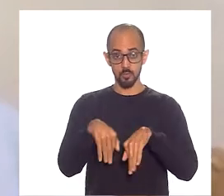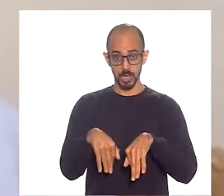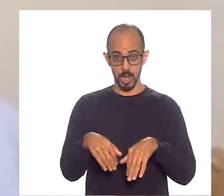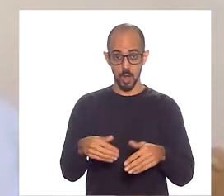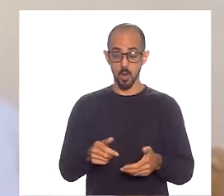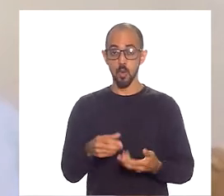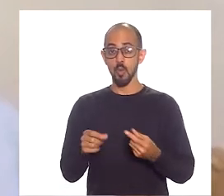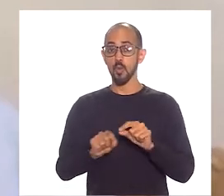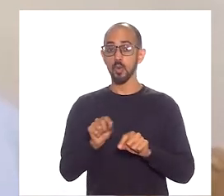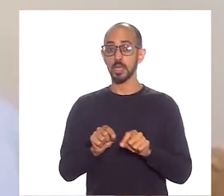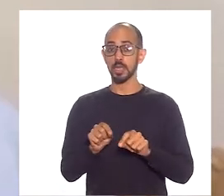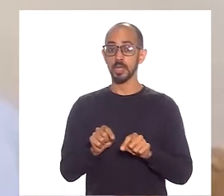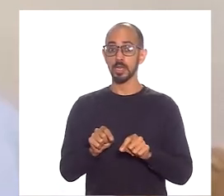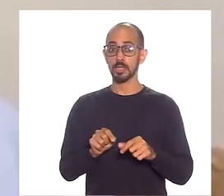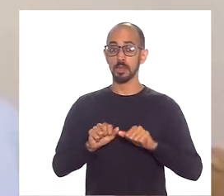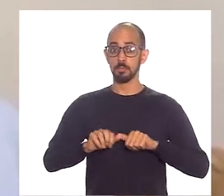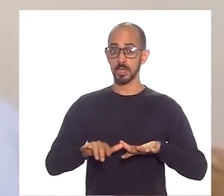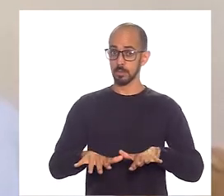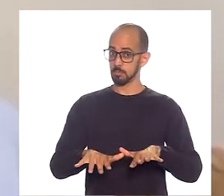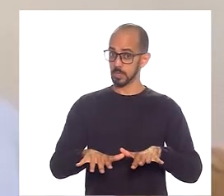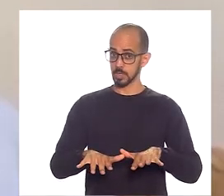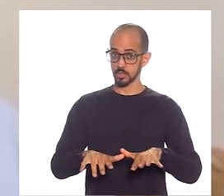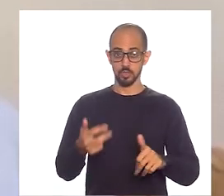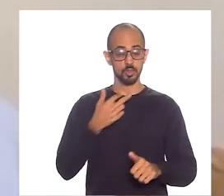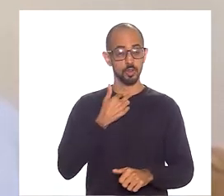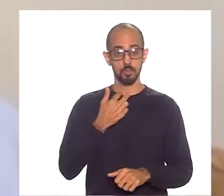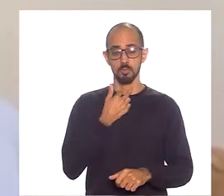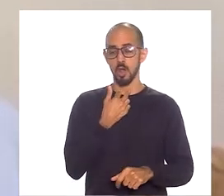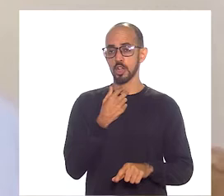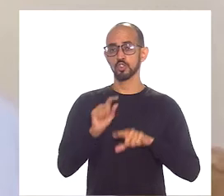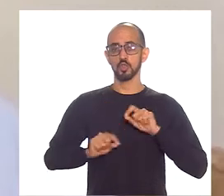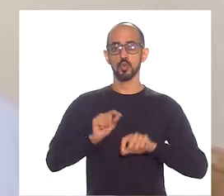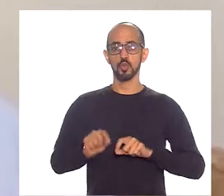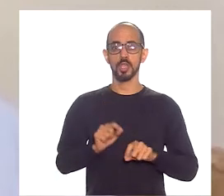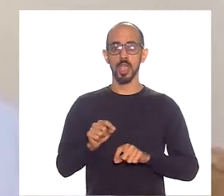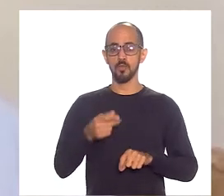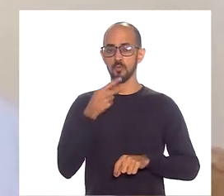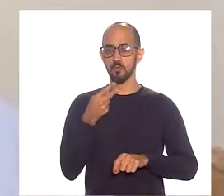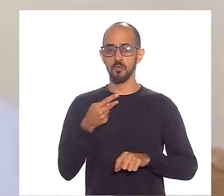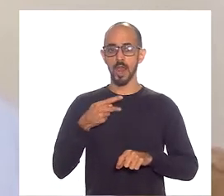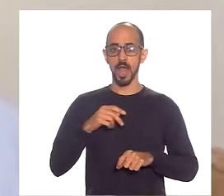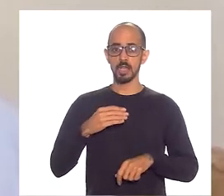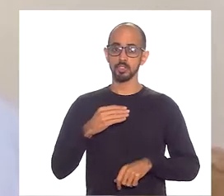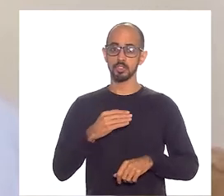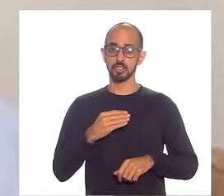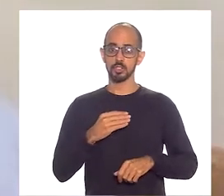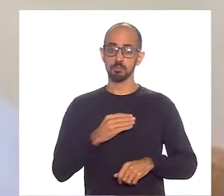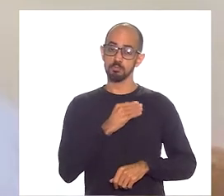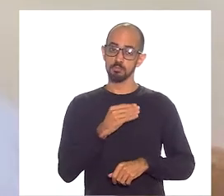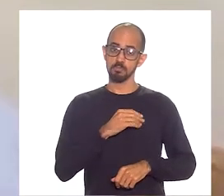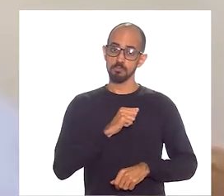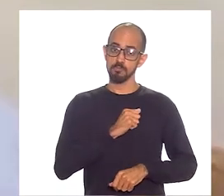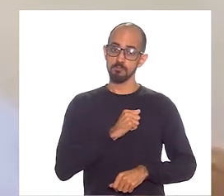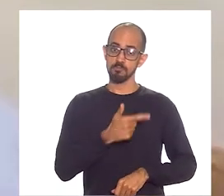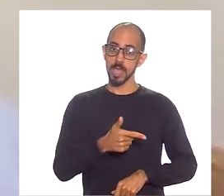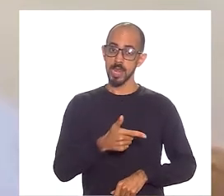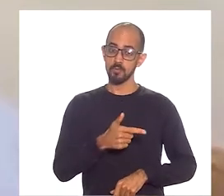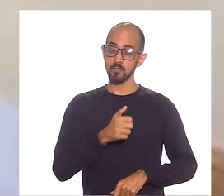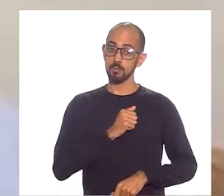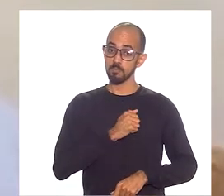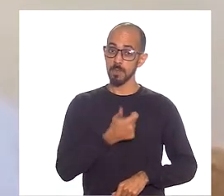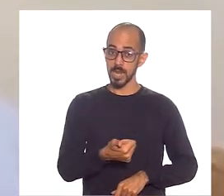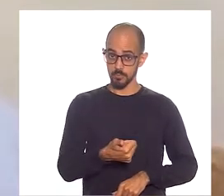a gente não pode falar de benefício, obviamente que não, mas o